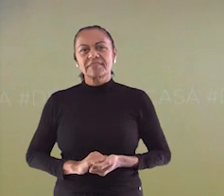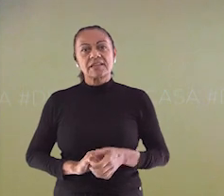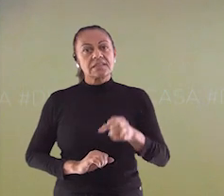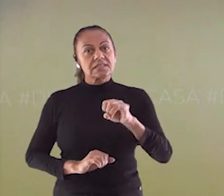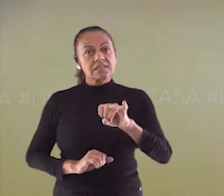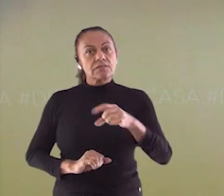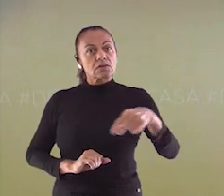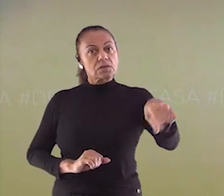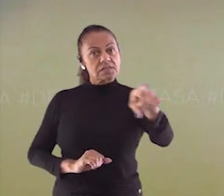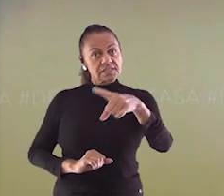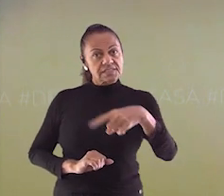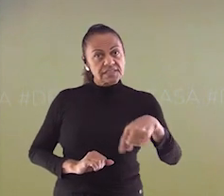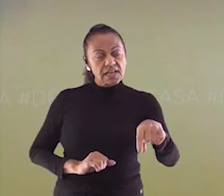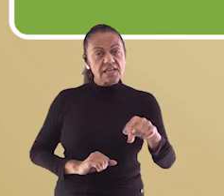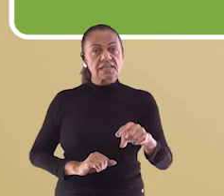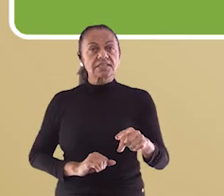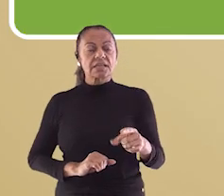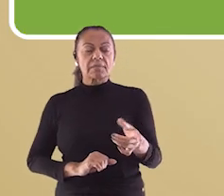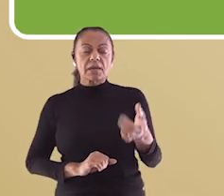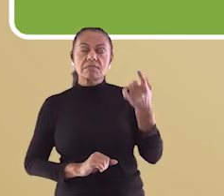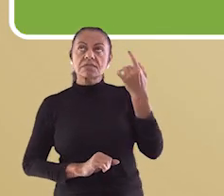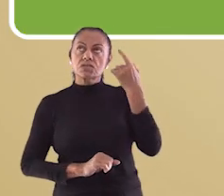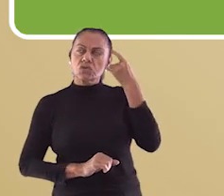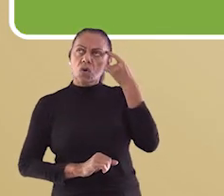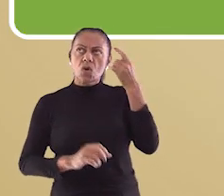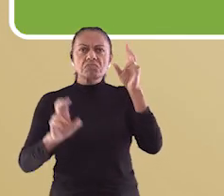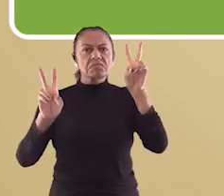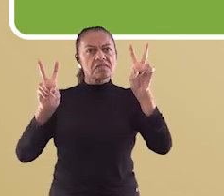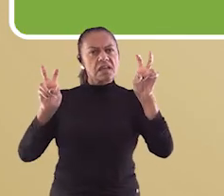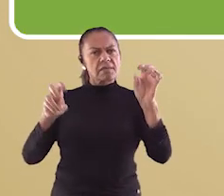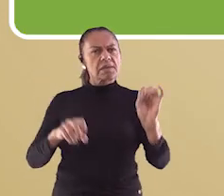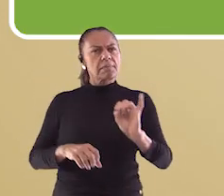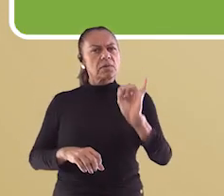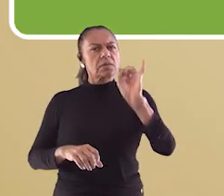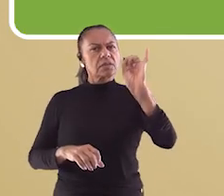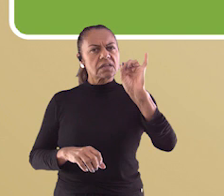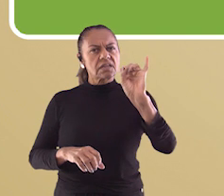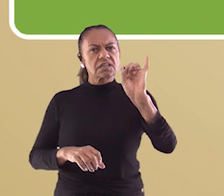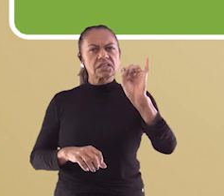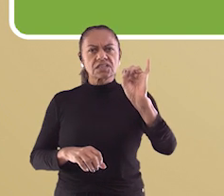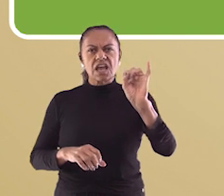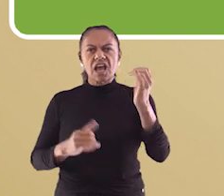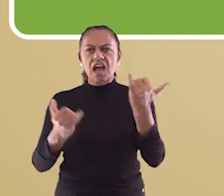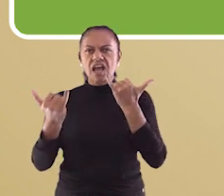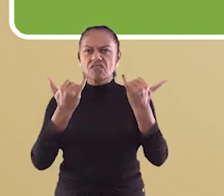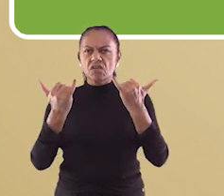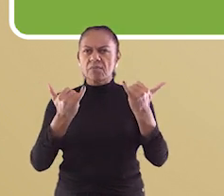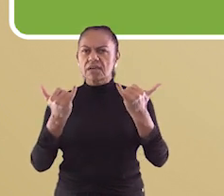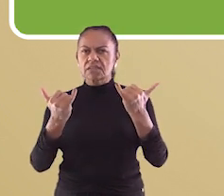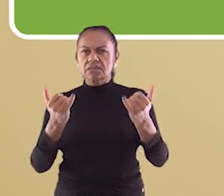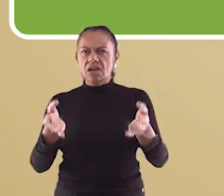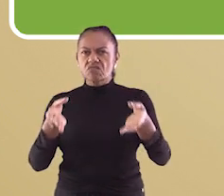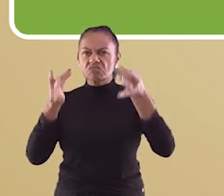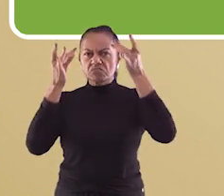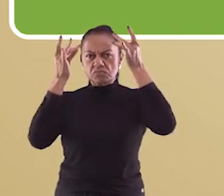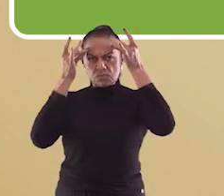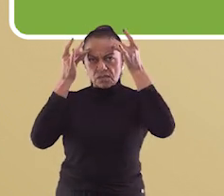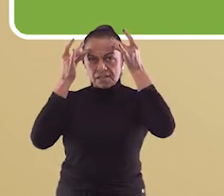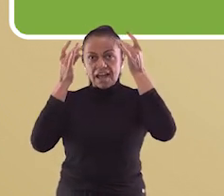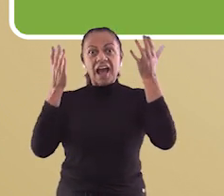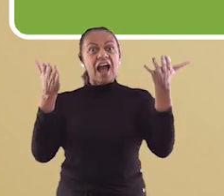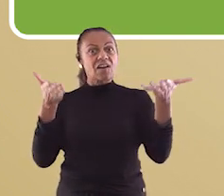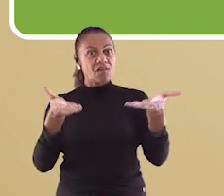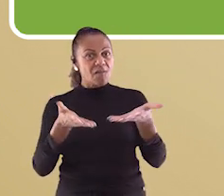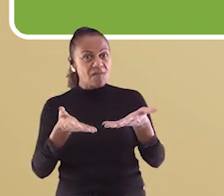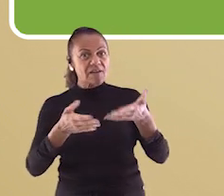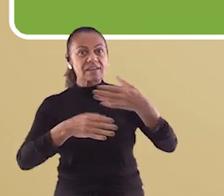EMF Fernando Santoro. E se você também achou importante o assunto de hoje, não guarde essa informação só para